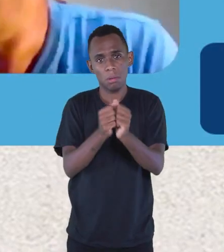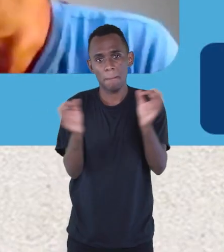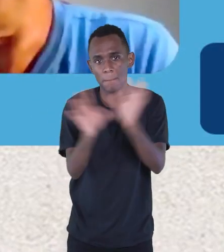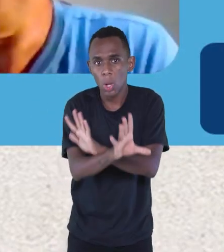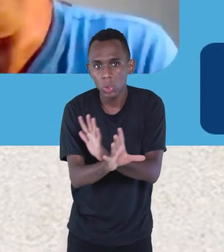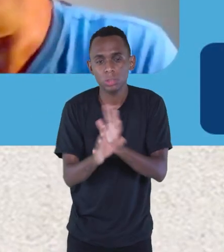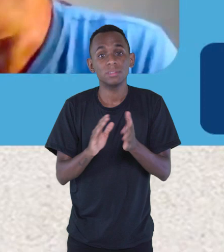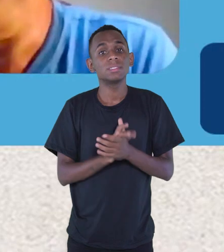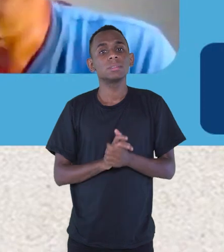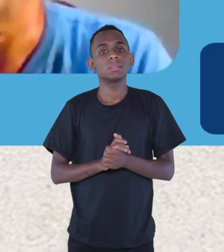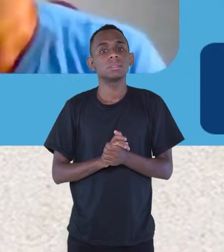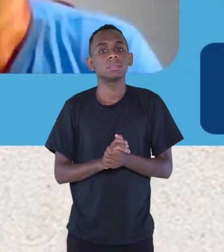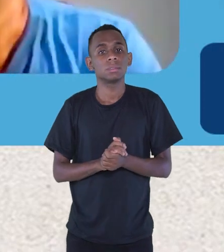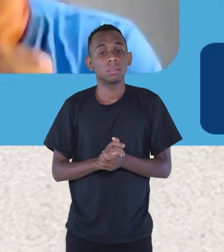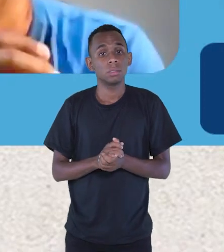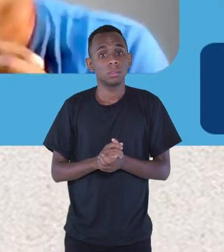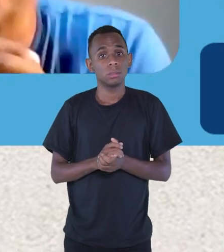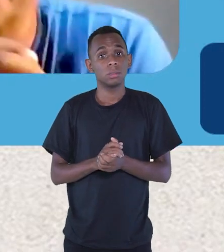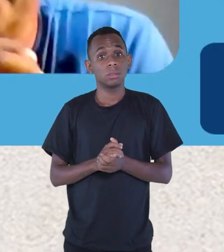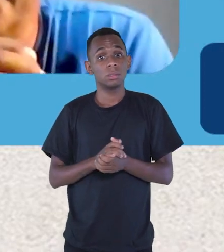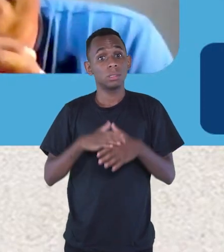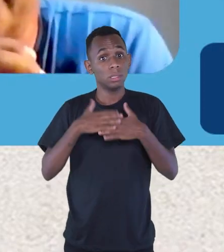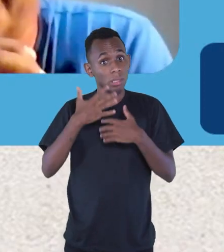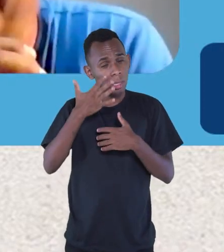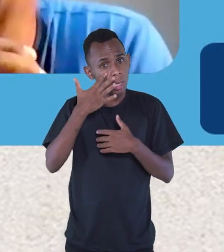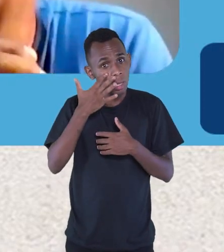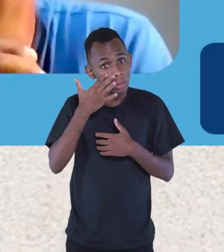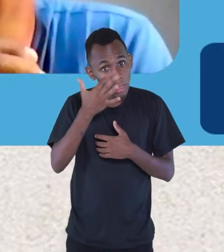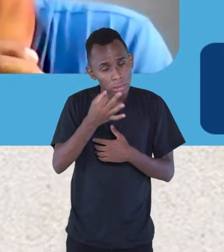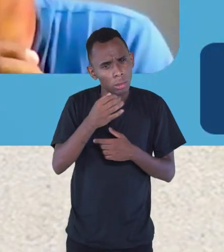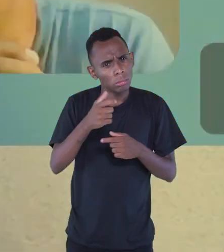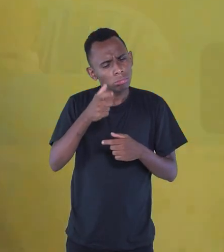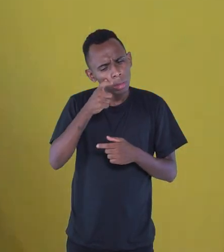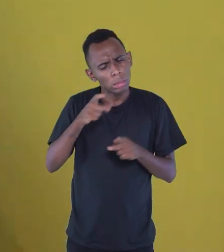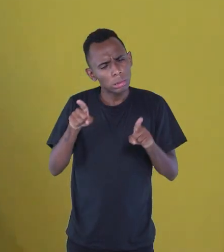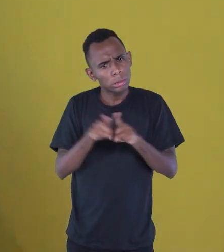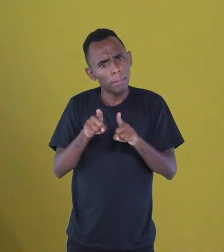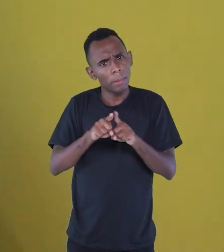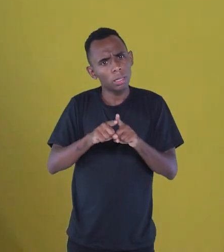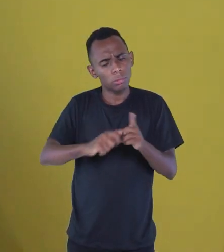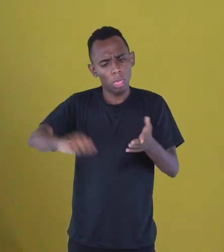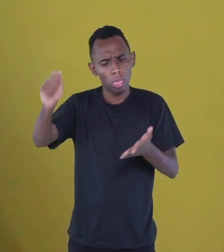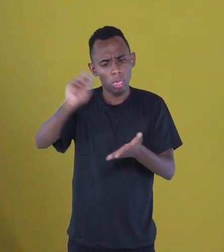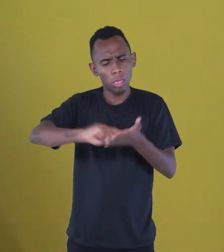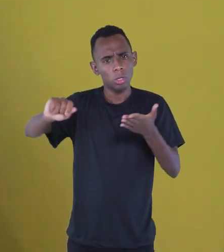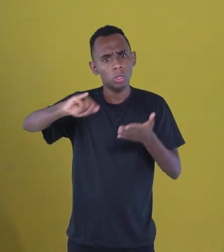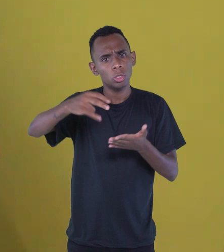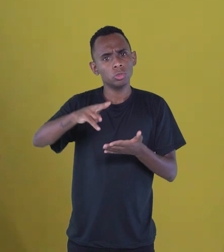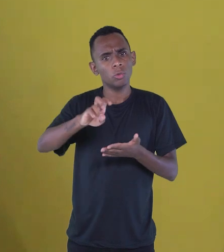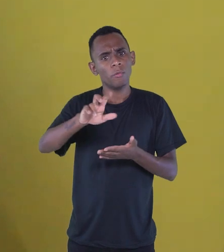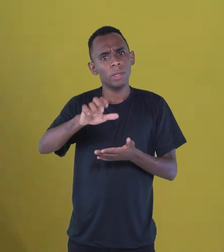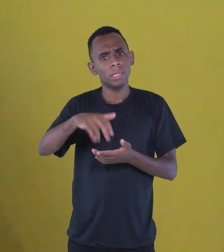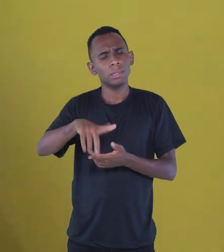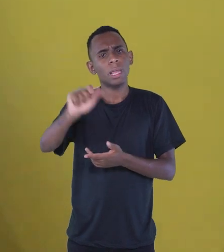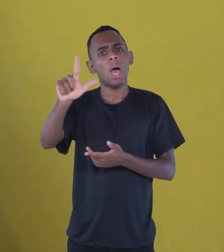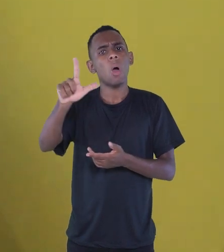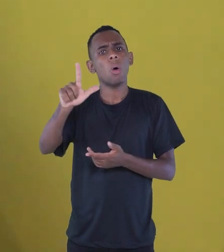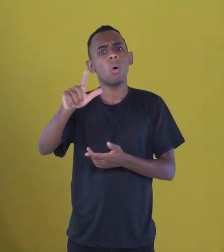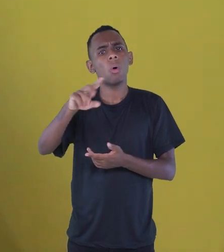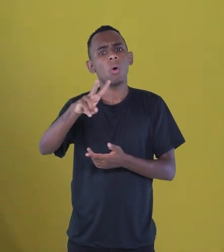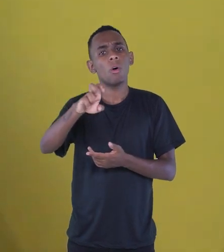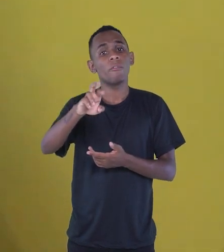e uma coisa que chama atenção também é a sua assinatura, né? Juvenal Verdades. surgiu esse Verdades.